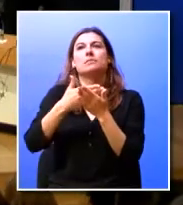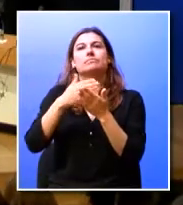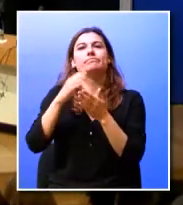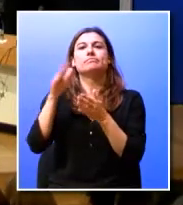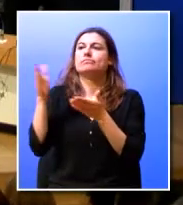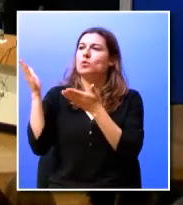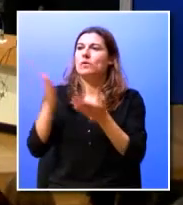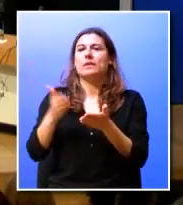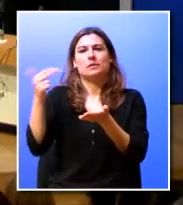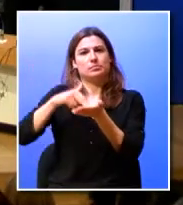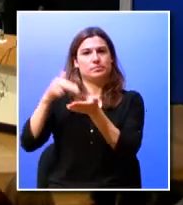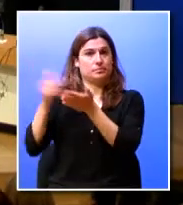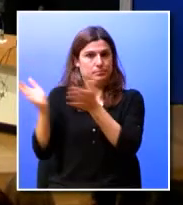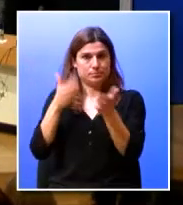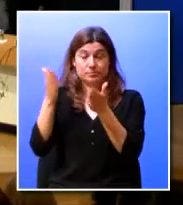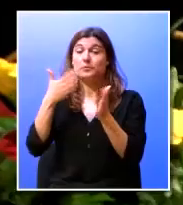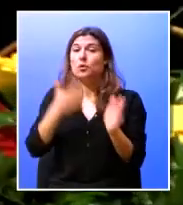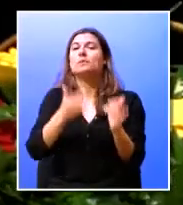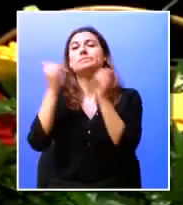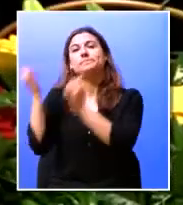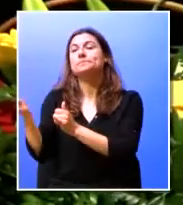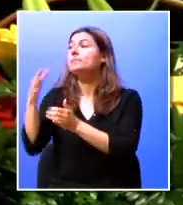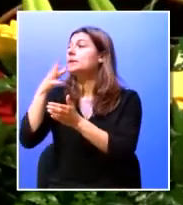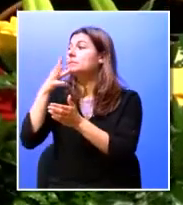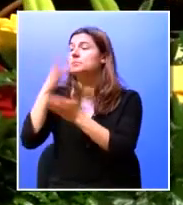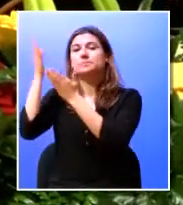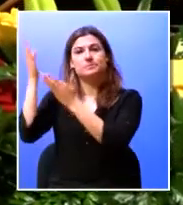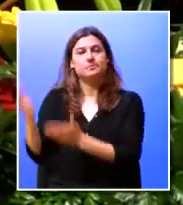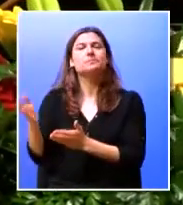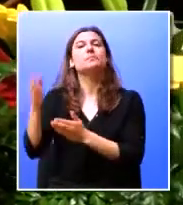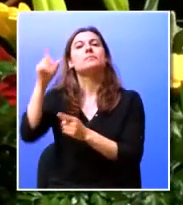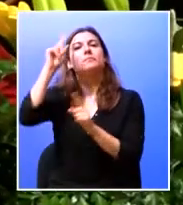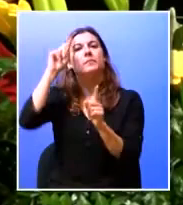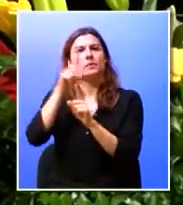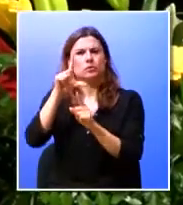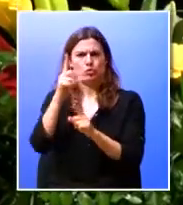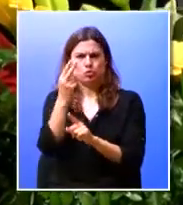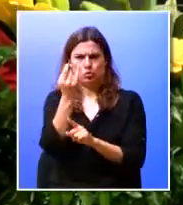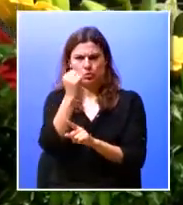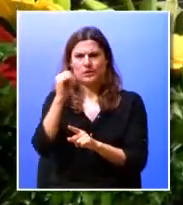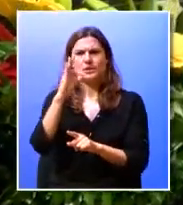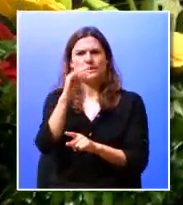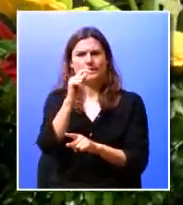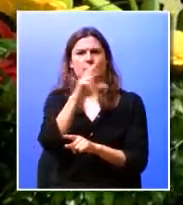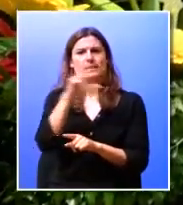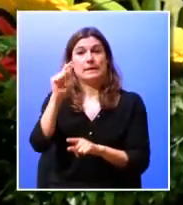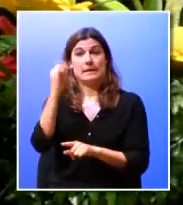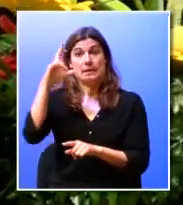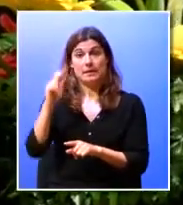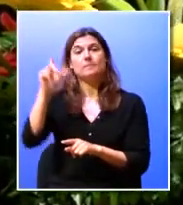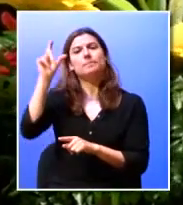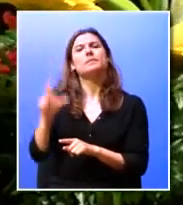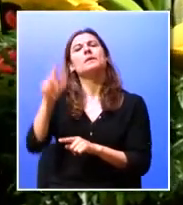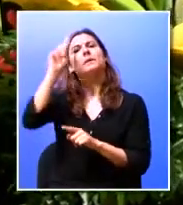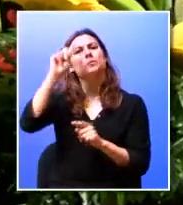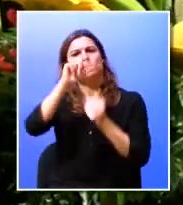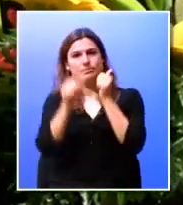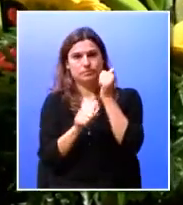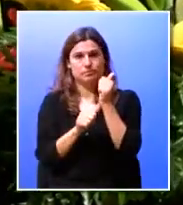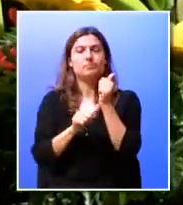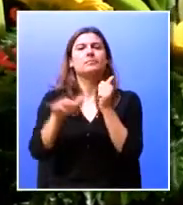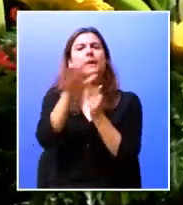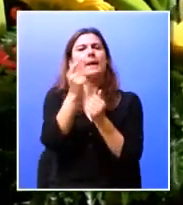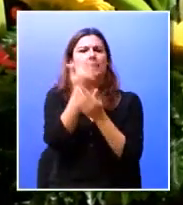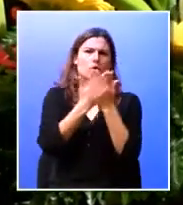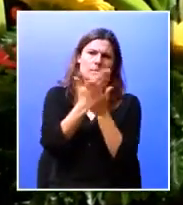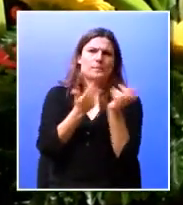convidados passo então agora a palavra ao professor Luís Ferreira que é professor auxiliar no departamento de economia e